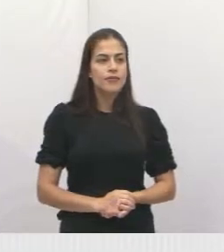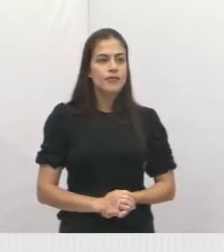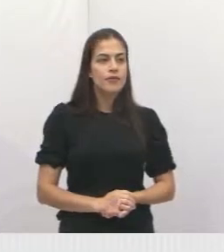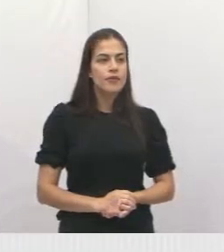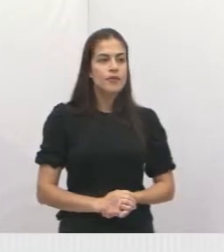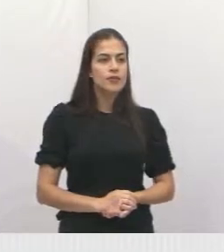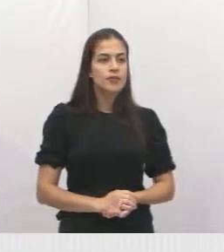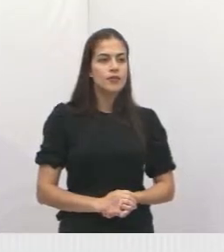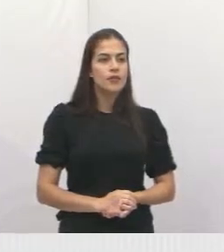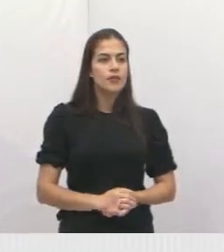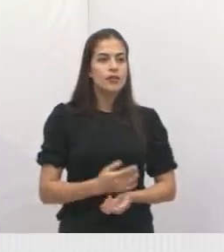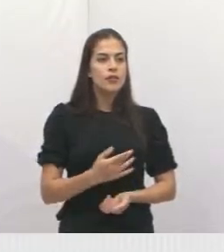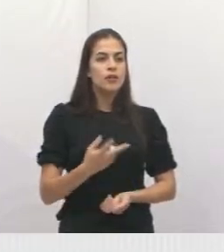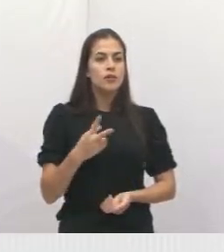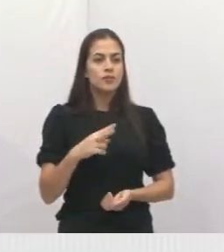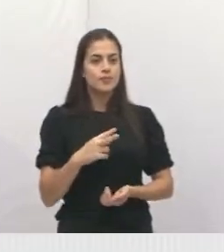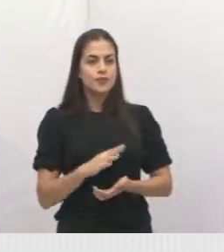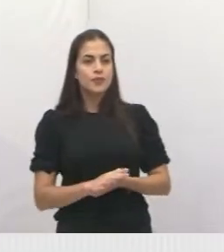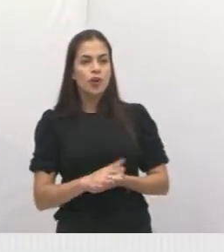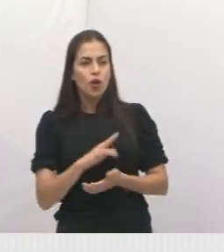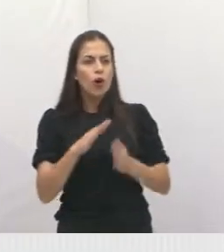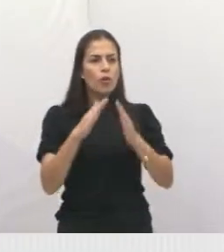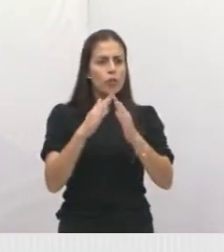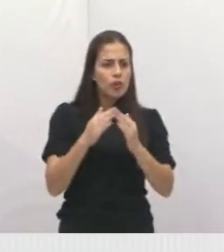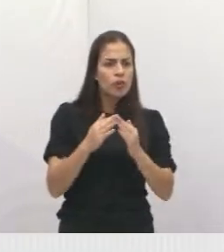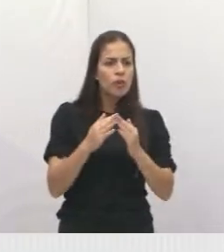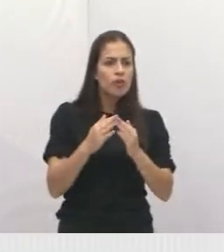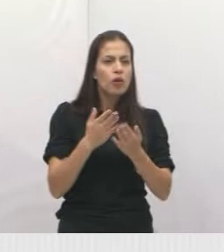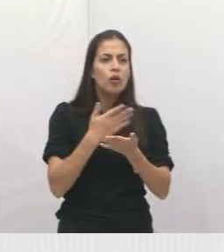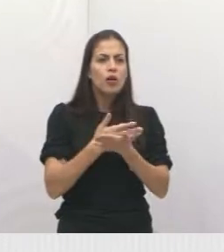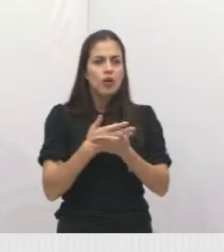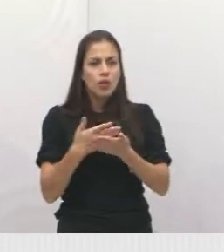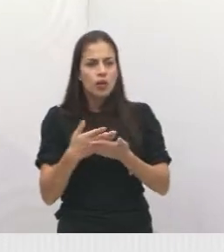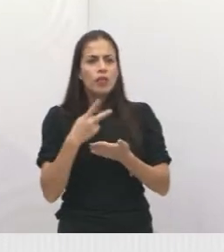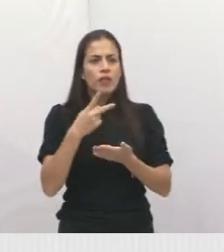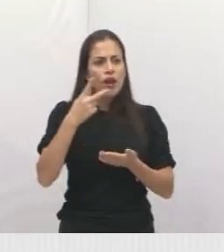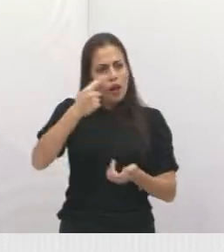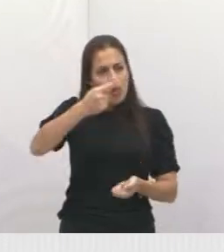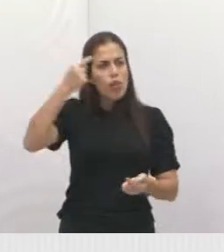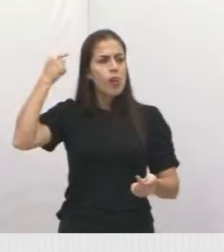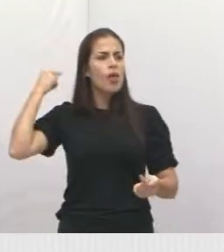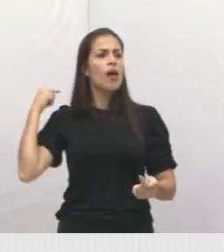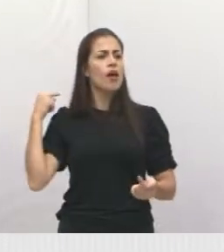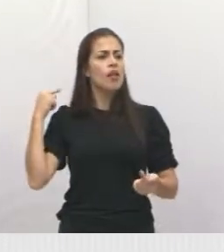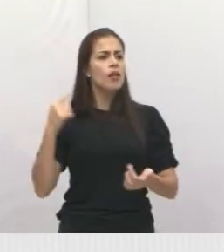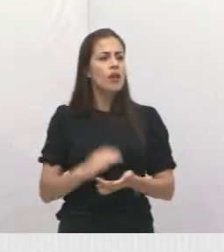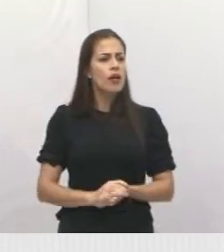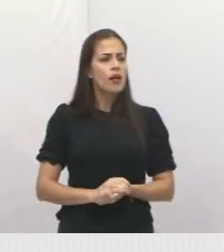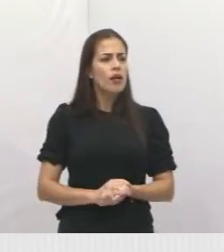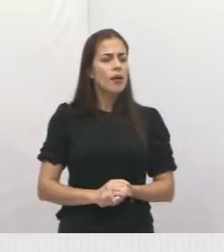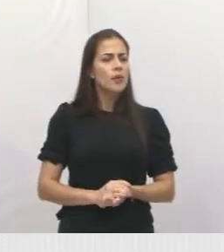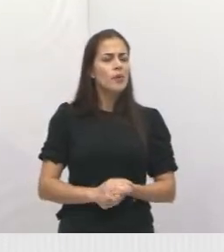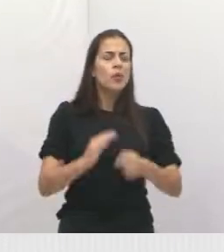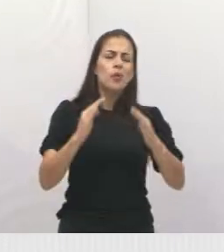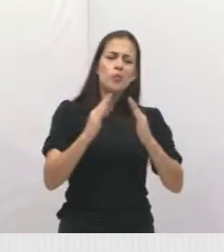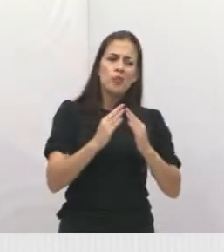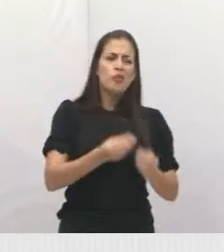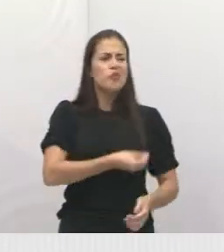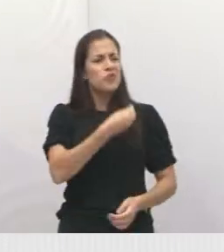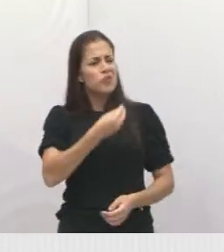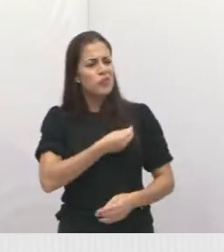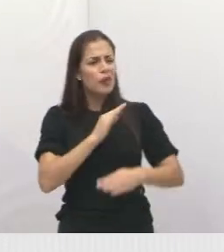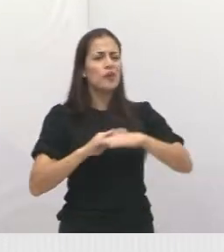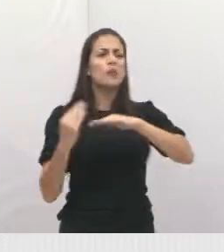Chegando lá. Então volta aqui para mim, por favor. Comecei falando com vocês lá. Morador do Parque Meia Lua e